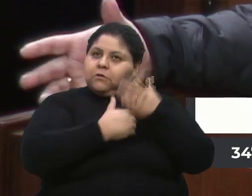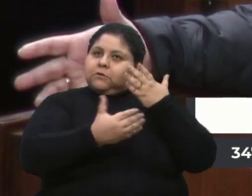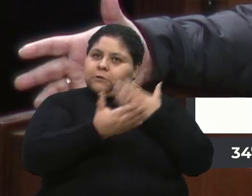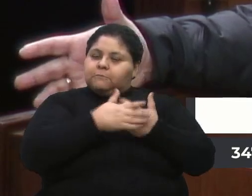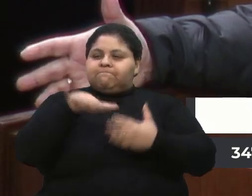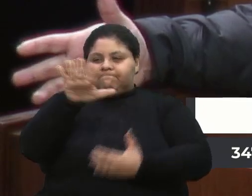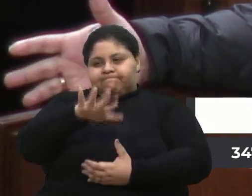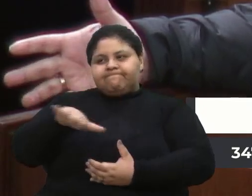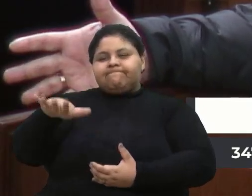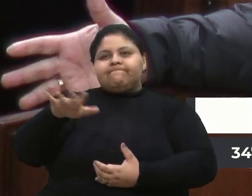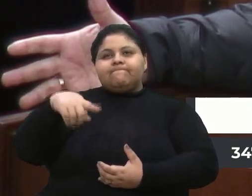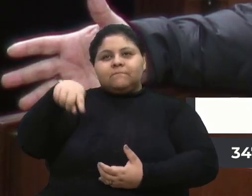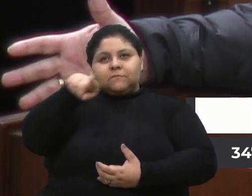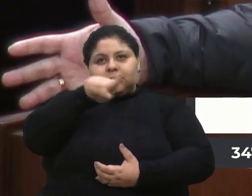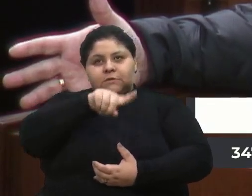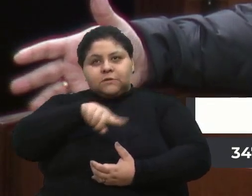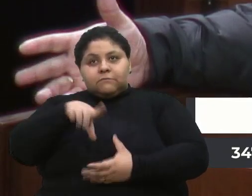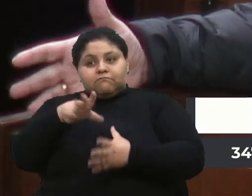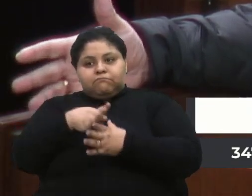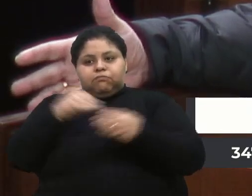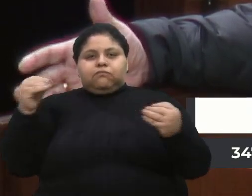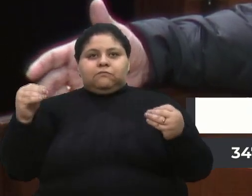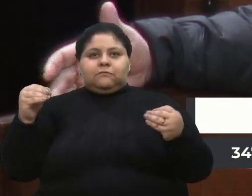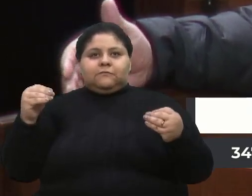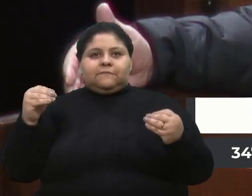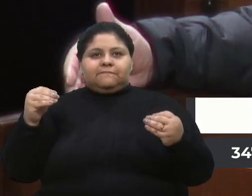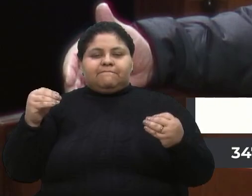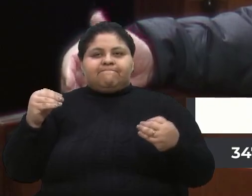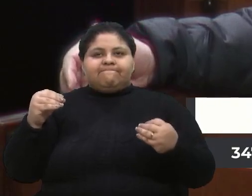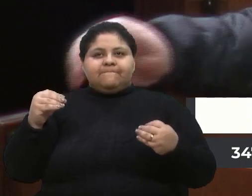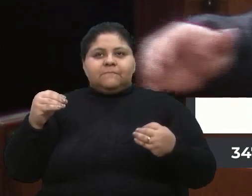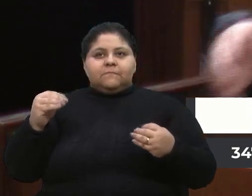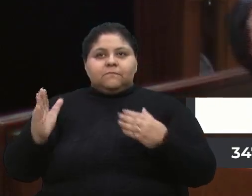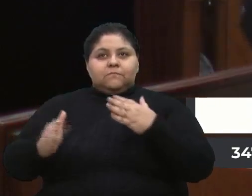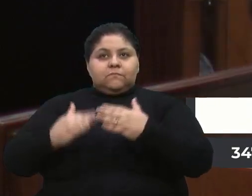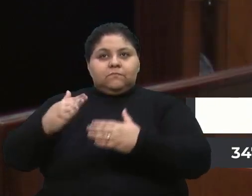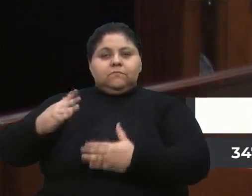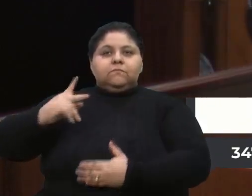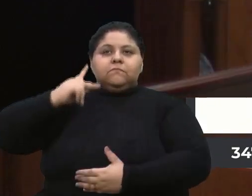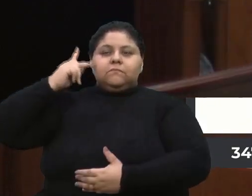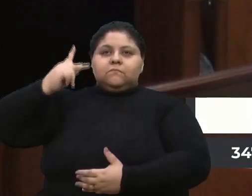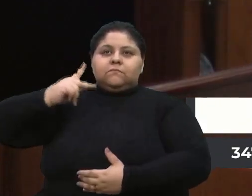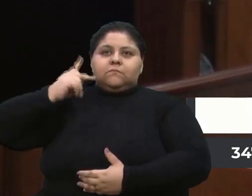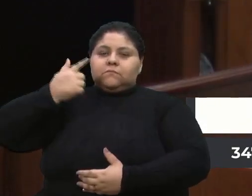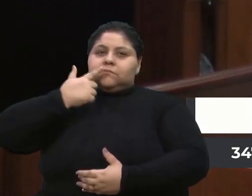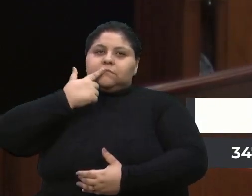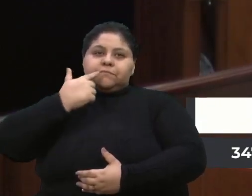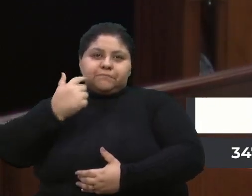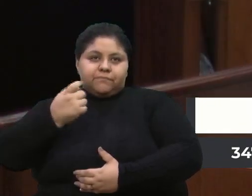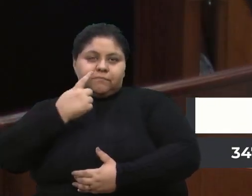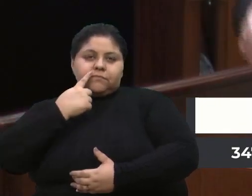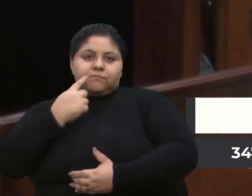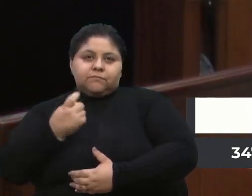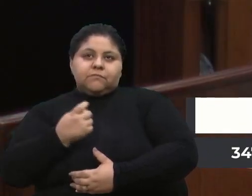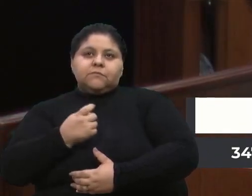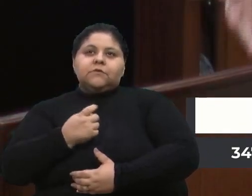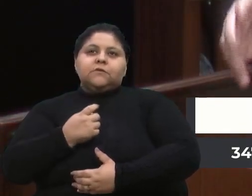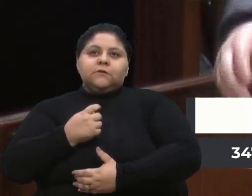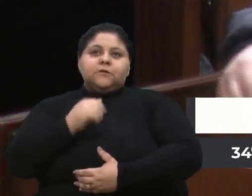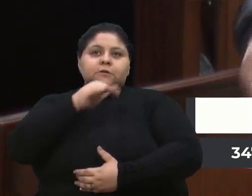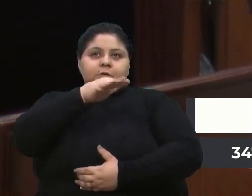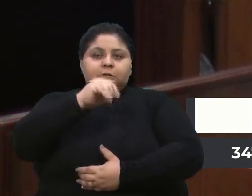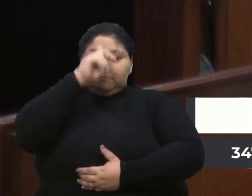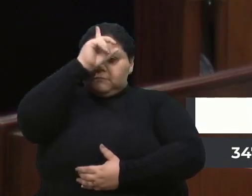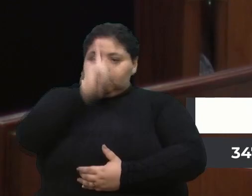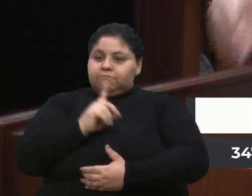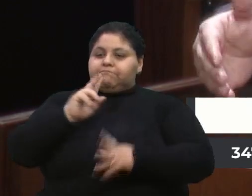que a gente tem que se unir, tem que se unir. E quando a vereadora Rosa, infelizmente, ela não está aqui nesse momento, ela diz, ah, mas eu vou chamar pelos direitos humanos.